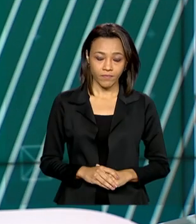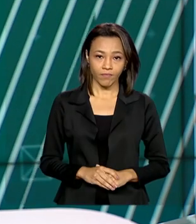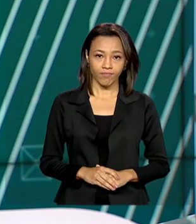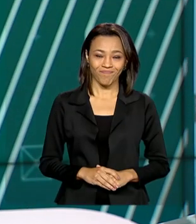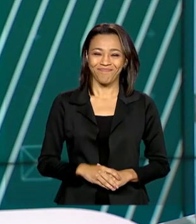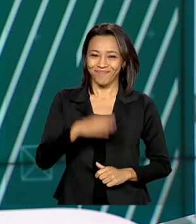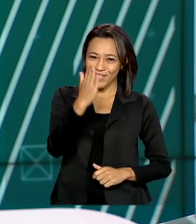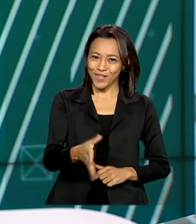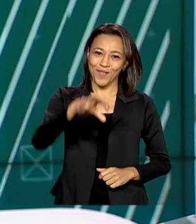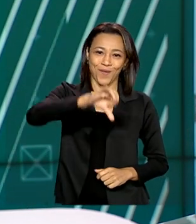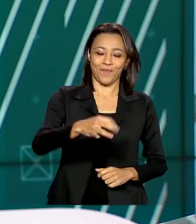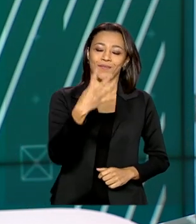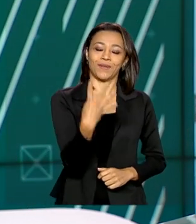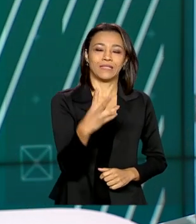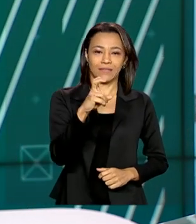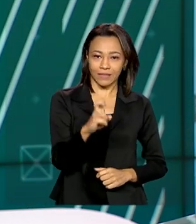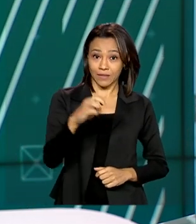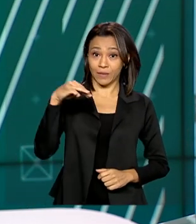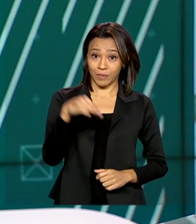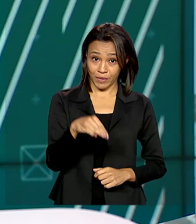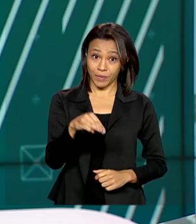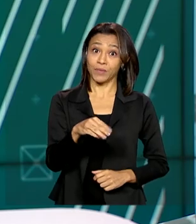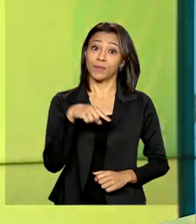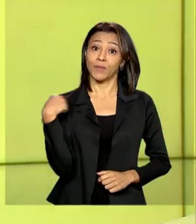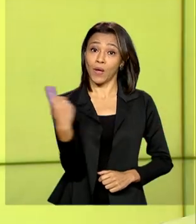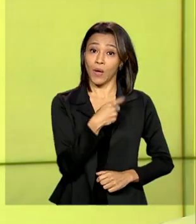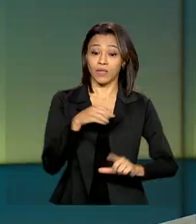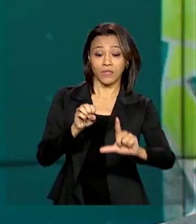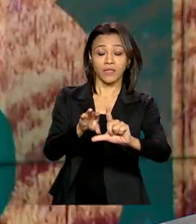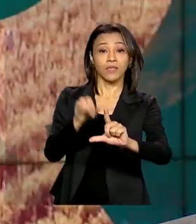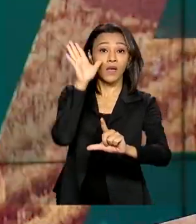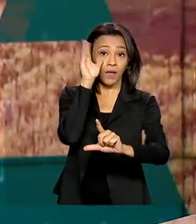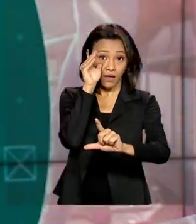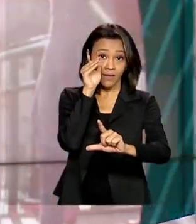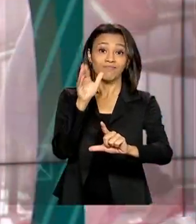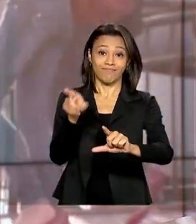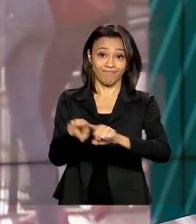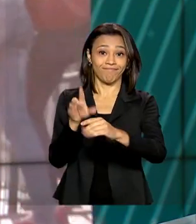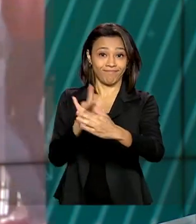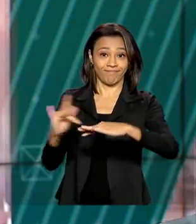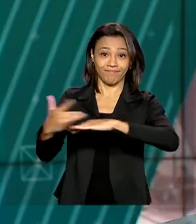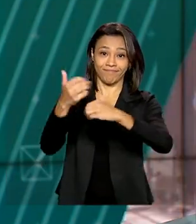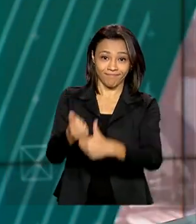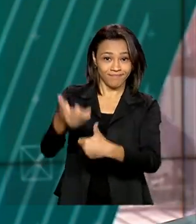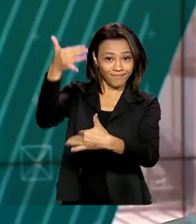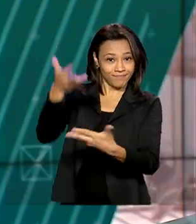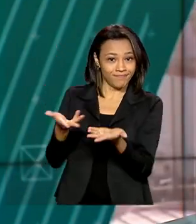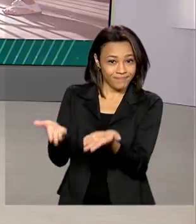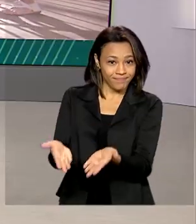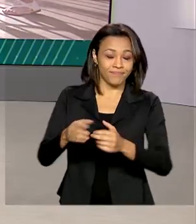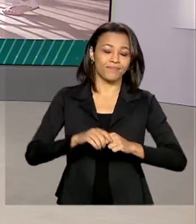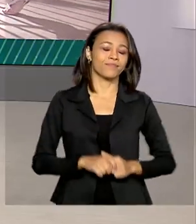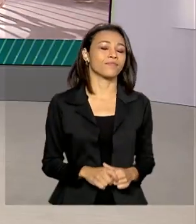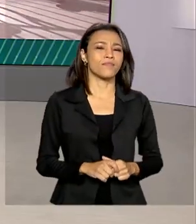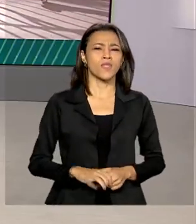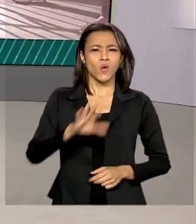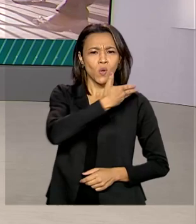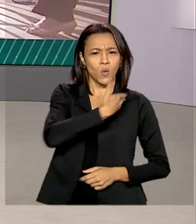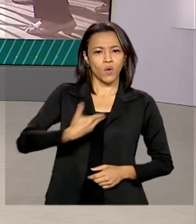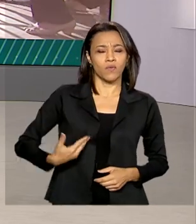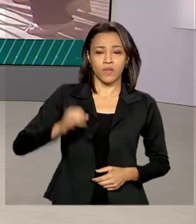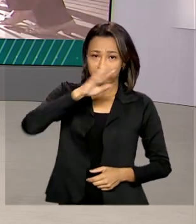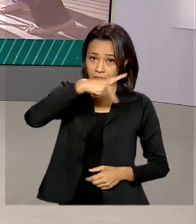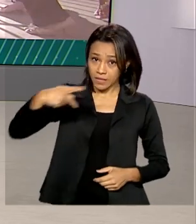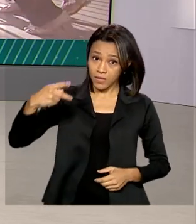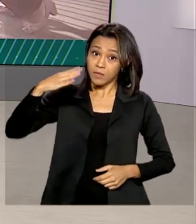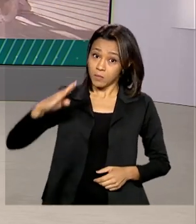São 9 horas e 45 minutos. Nós estamos ao vivo também pelas redes sociais. O governo do